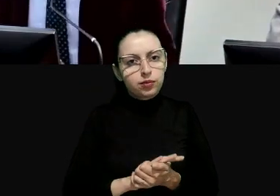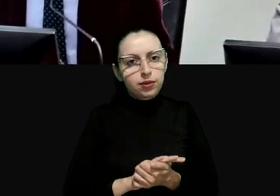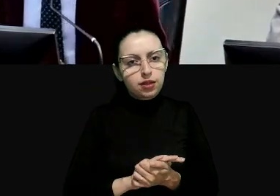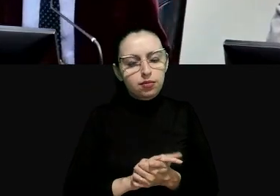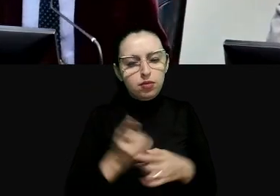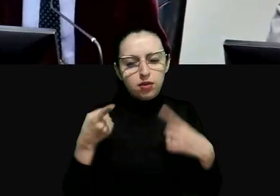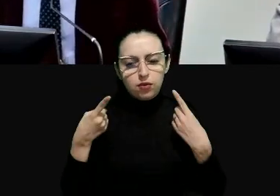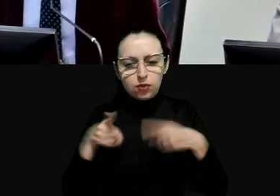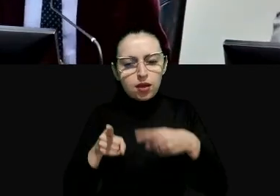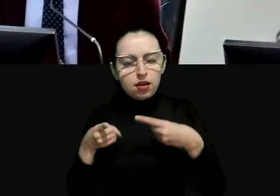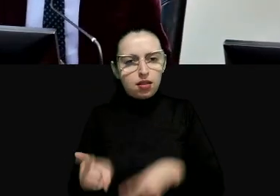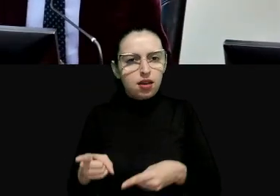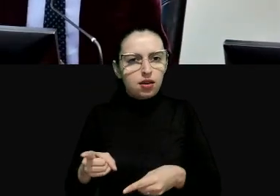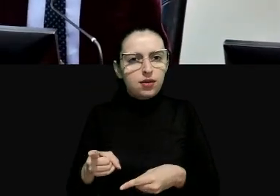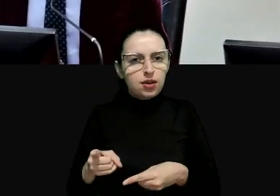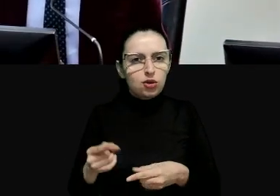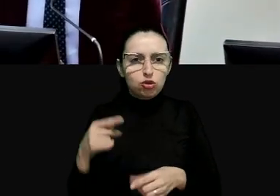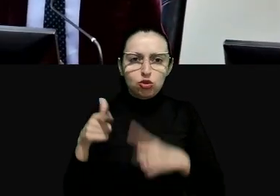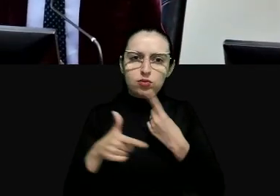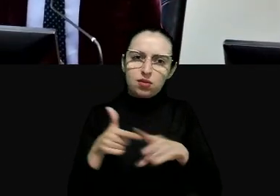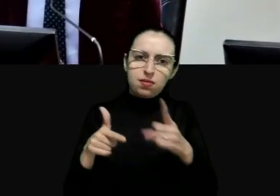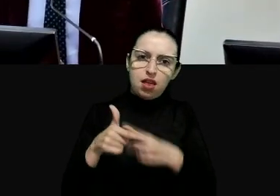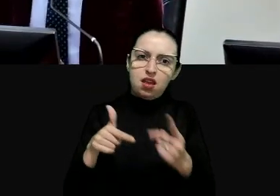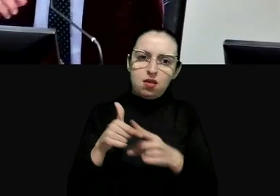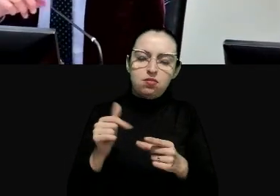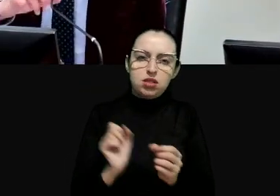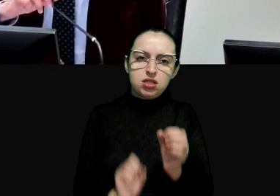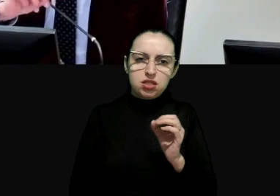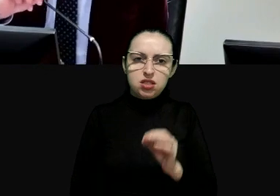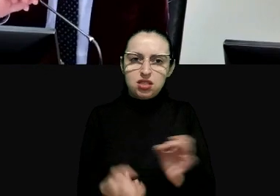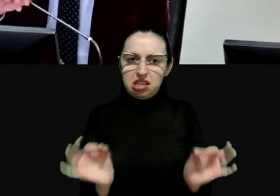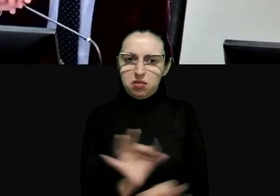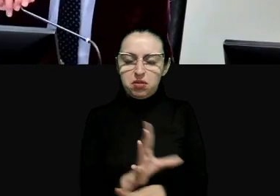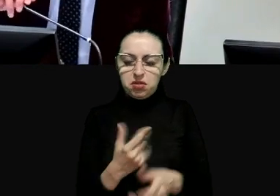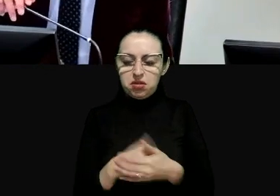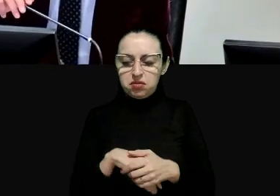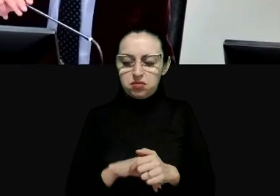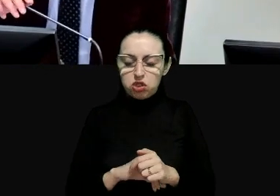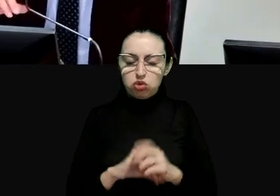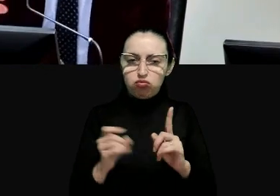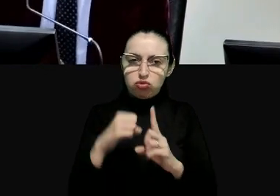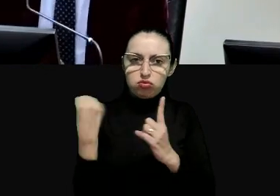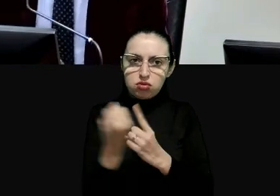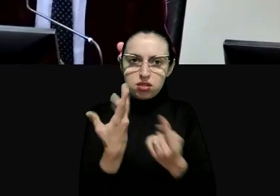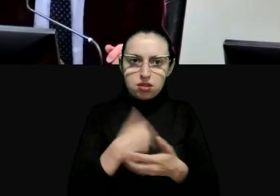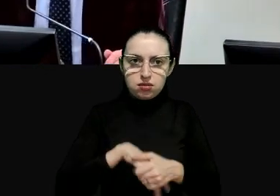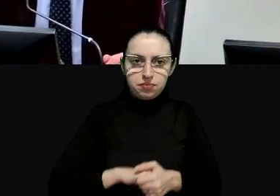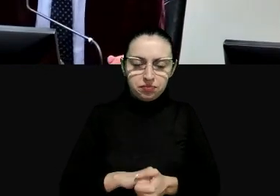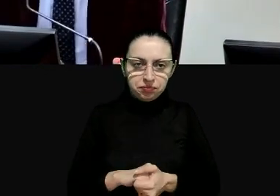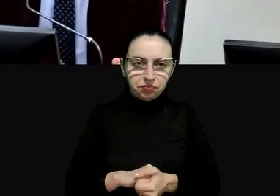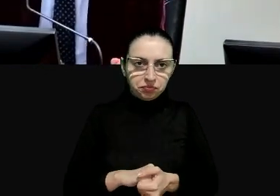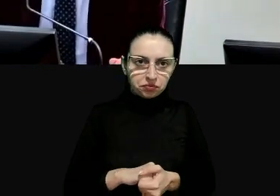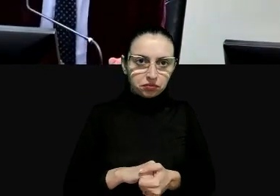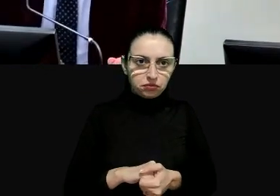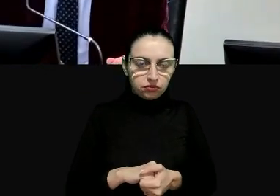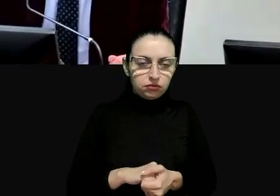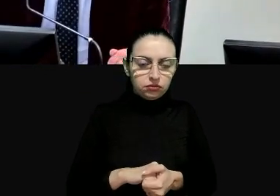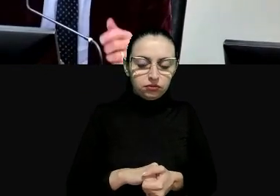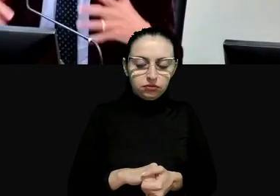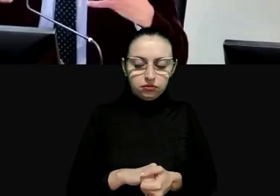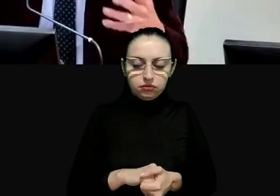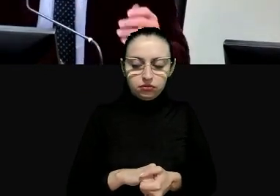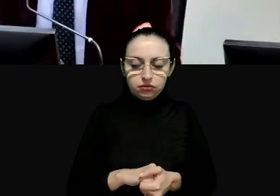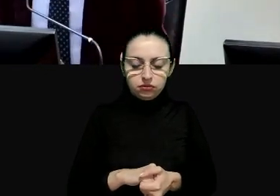para confrontar estes problemas estes problemas sociais e